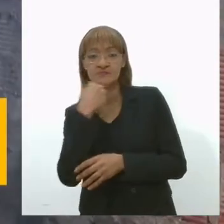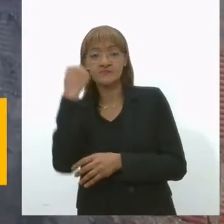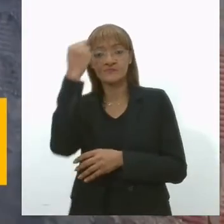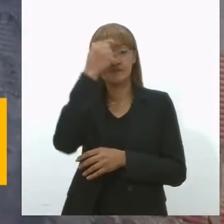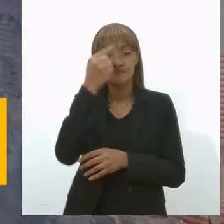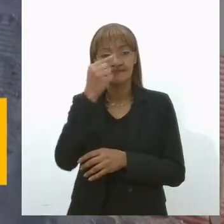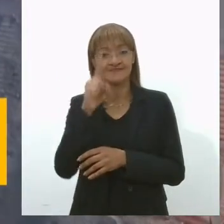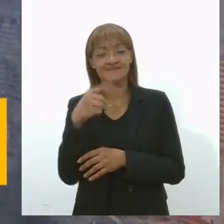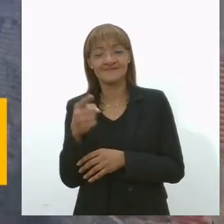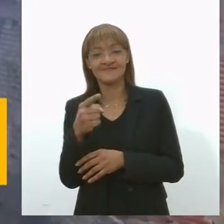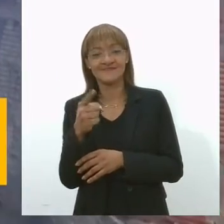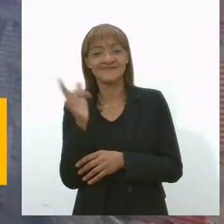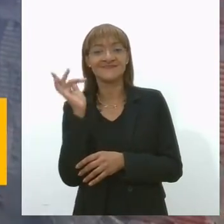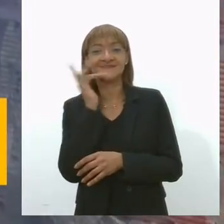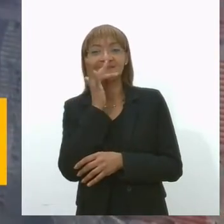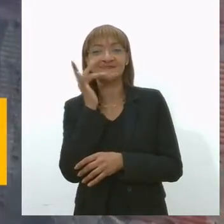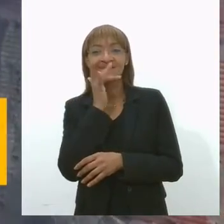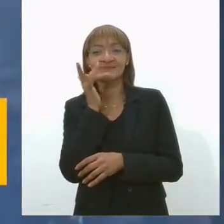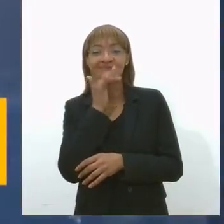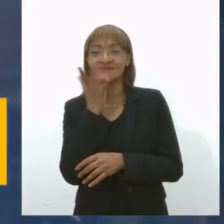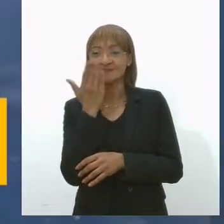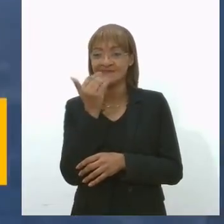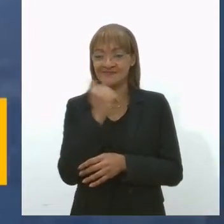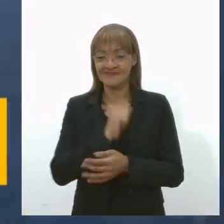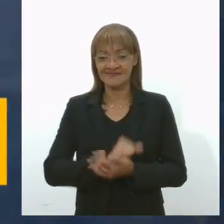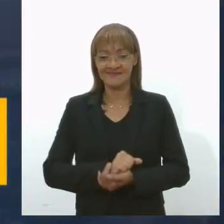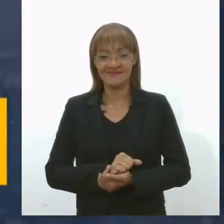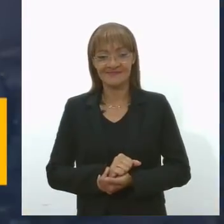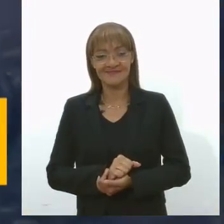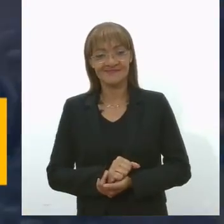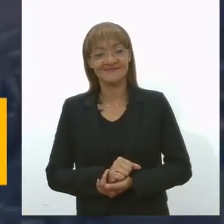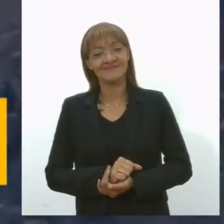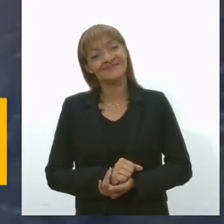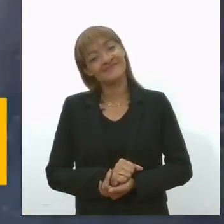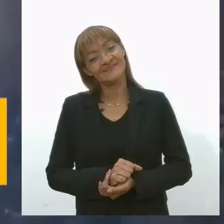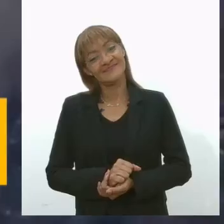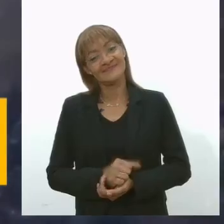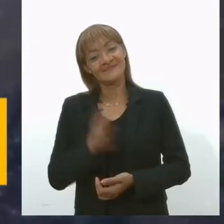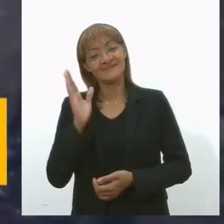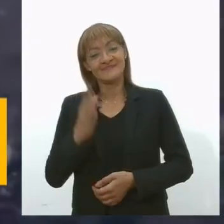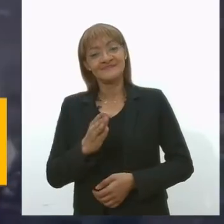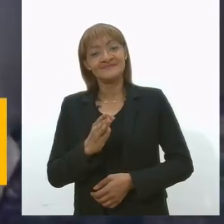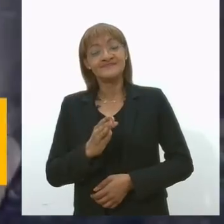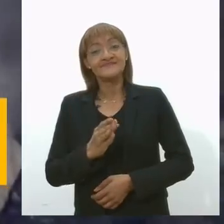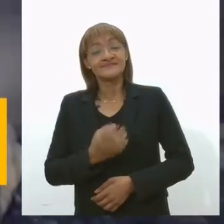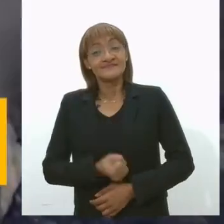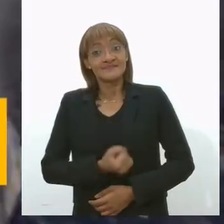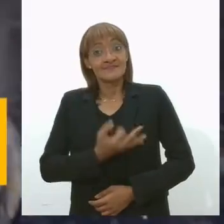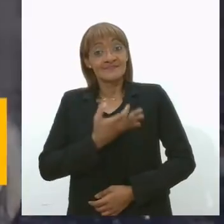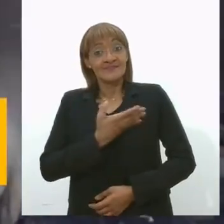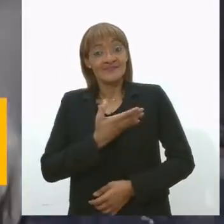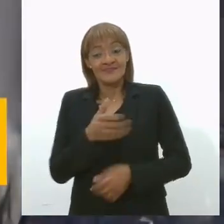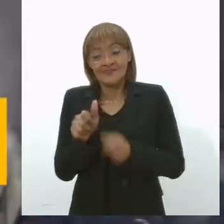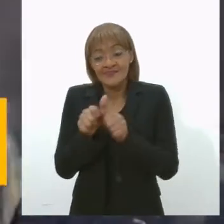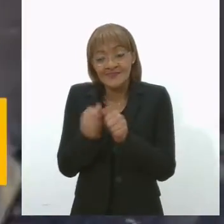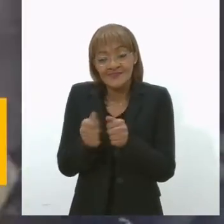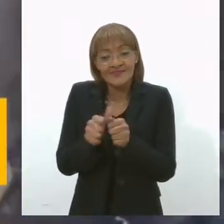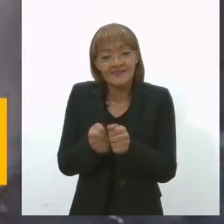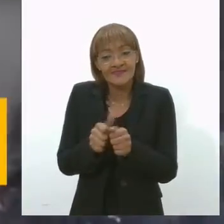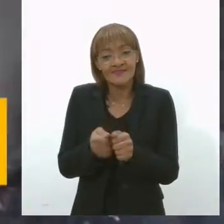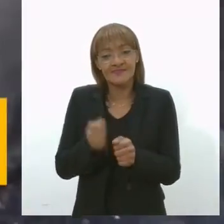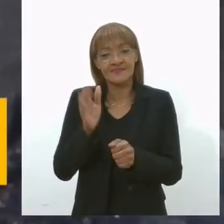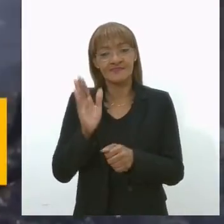a melhor parte, que é a degustação do consumidor. A paixão sergipana pelo amendoim cozido acabou levando ao título de